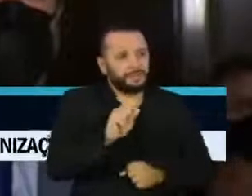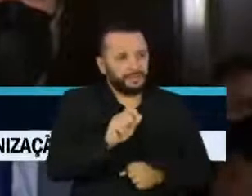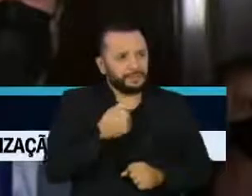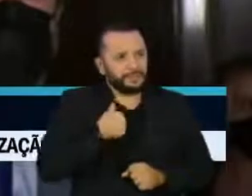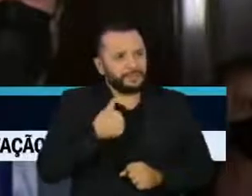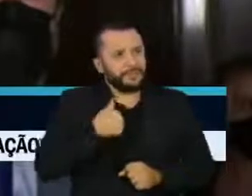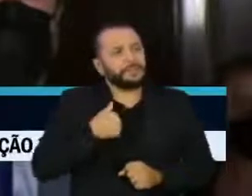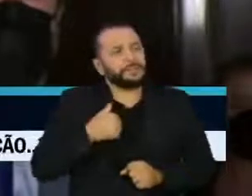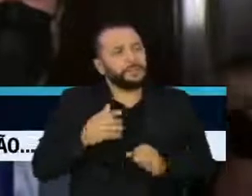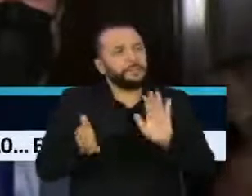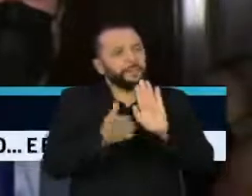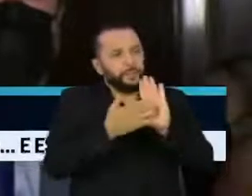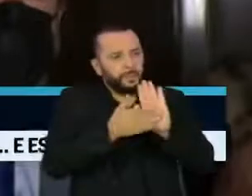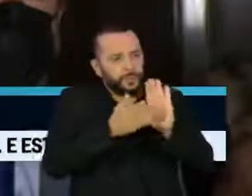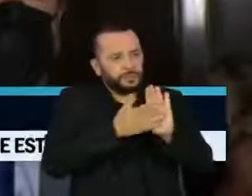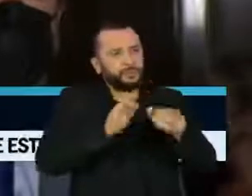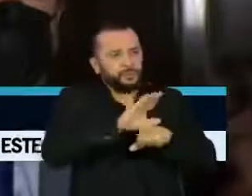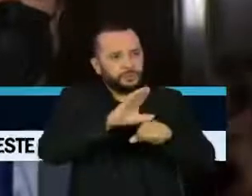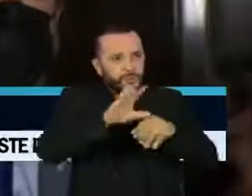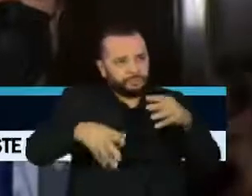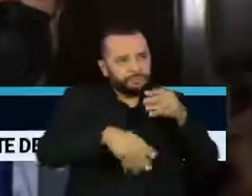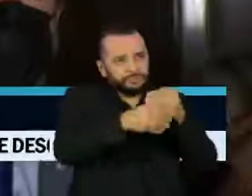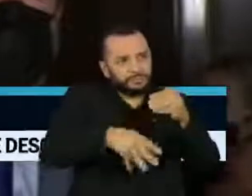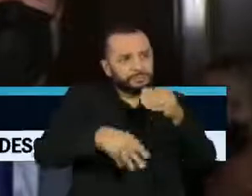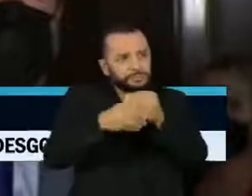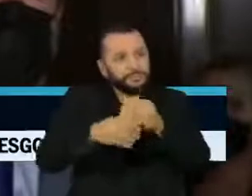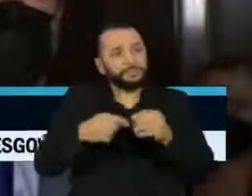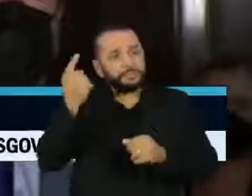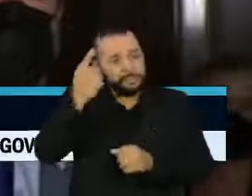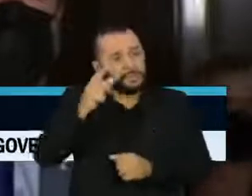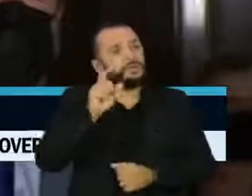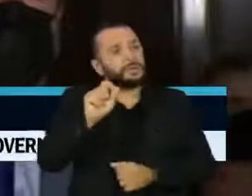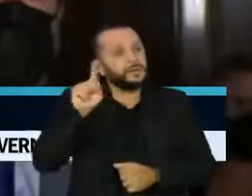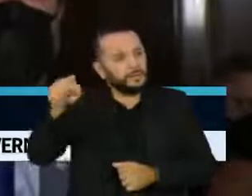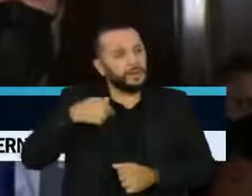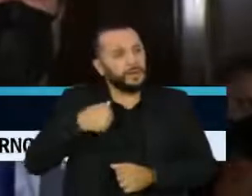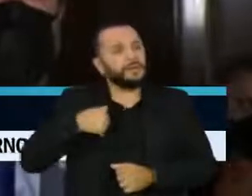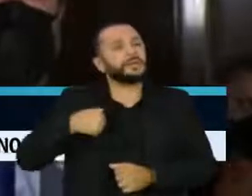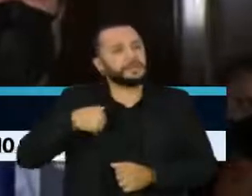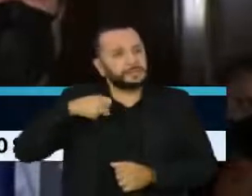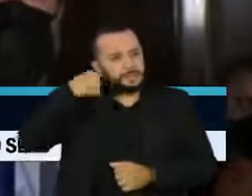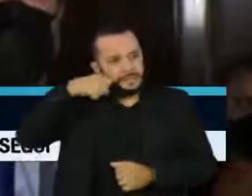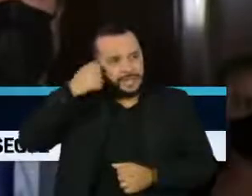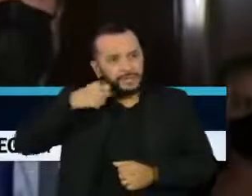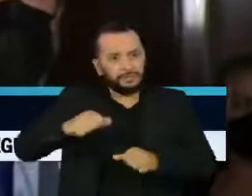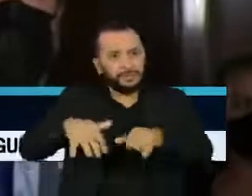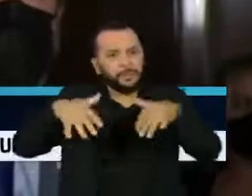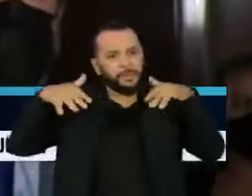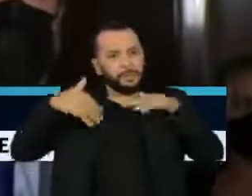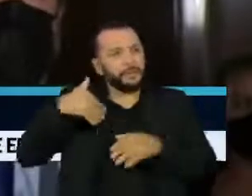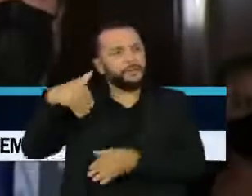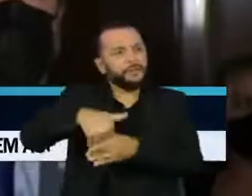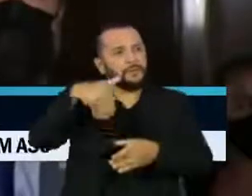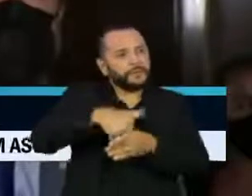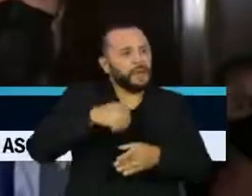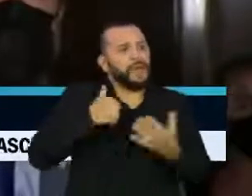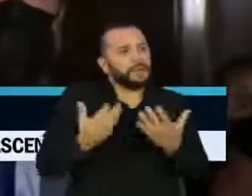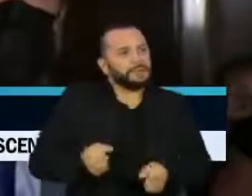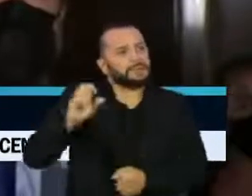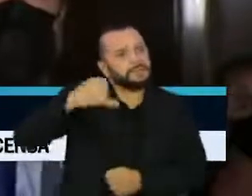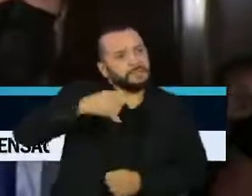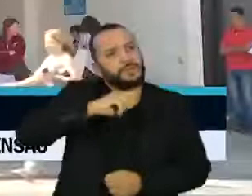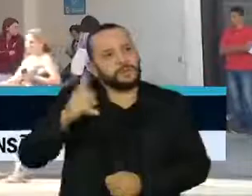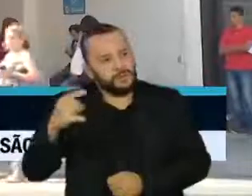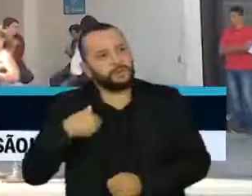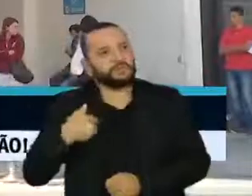outras questões da proposta de emenda à Constituição é submetê-la ao plenário do Senado para que democrática e majoritariamente decida se deve ser mantido, se